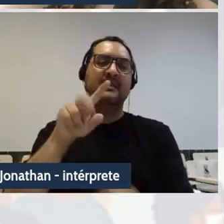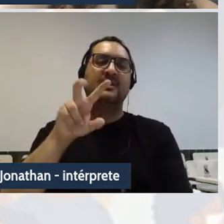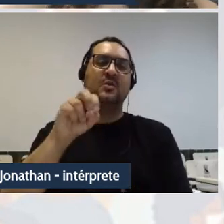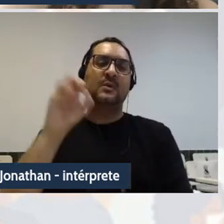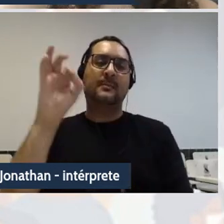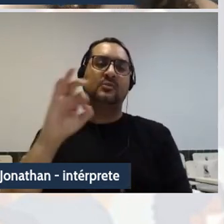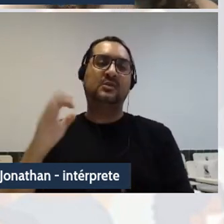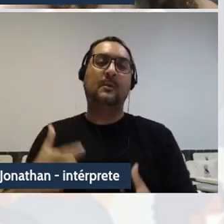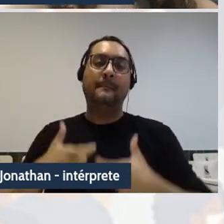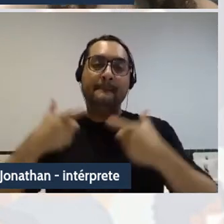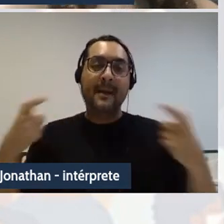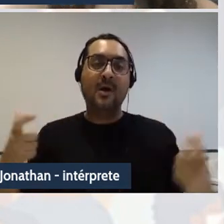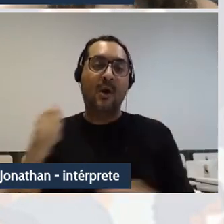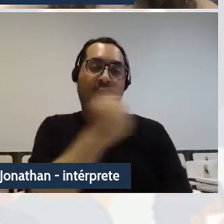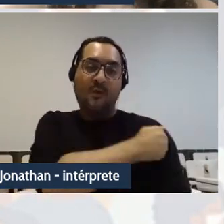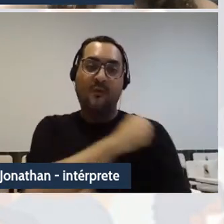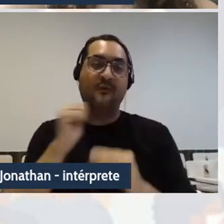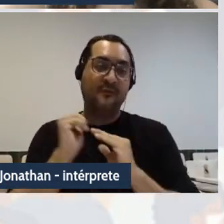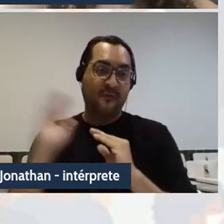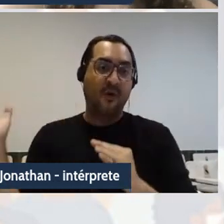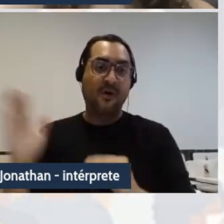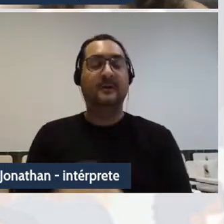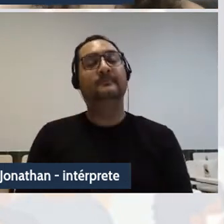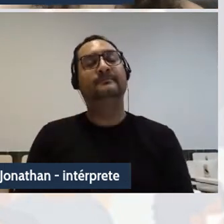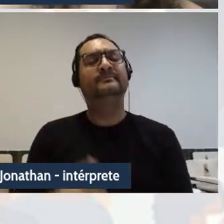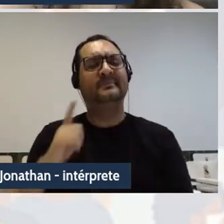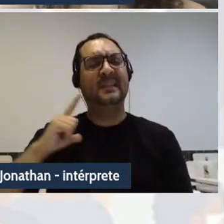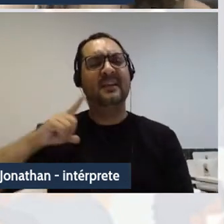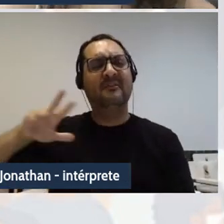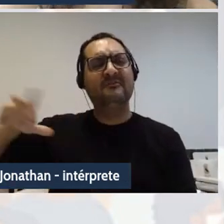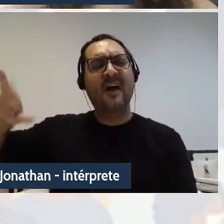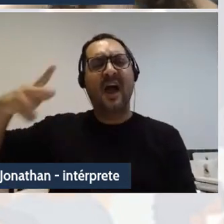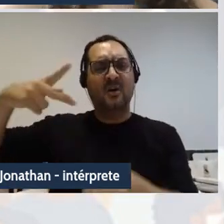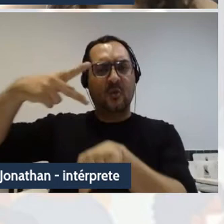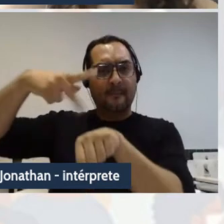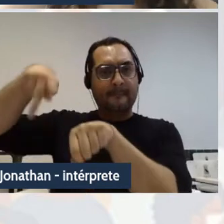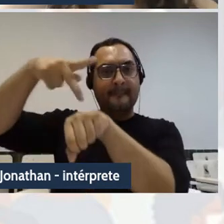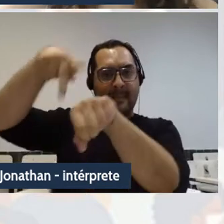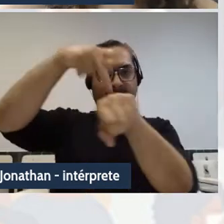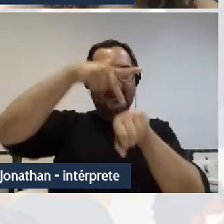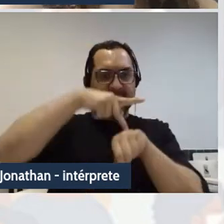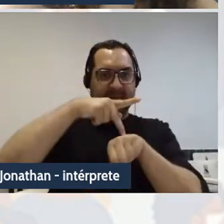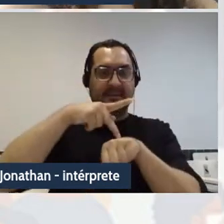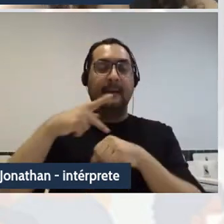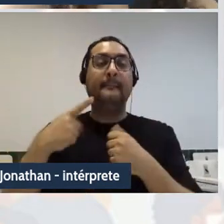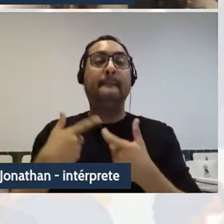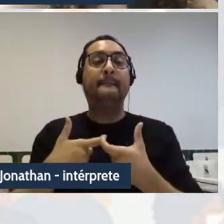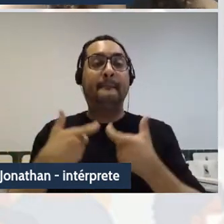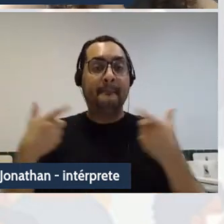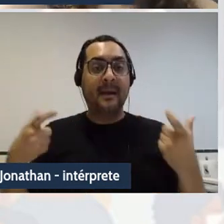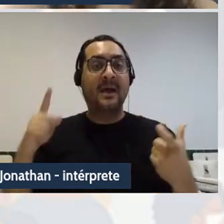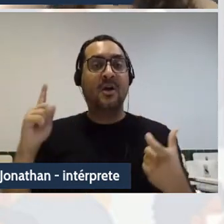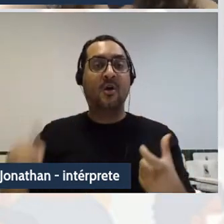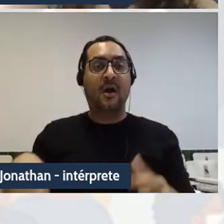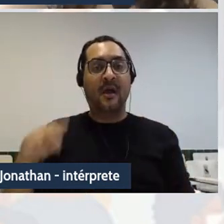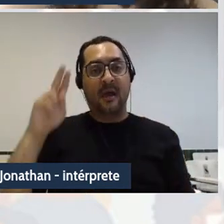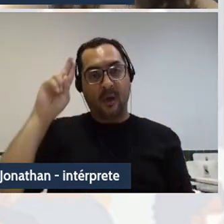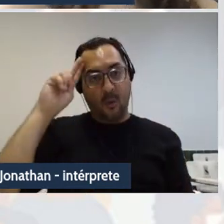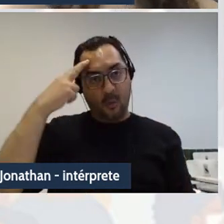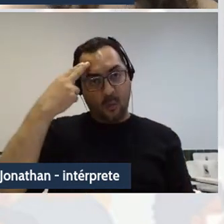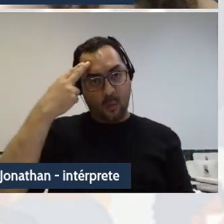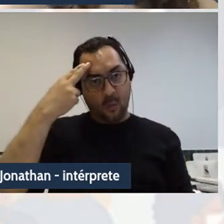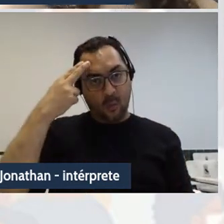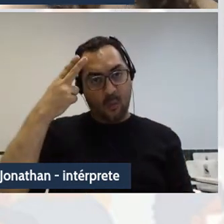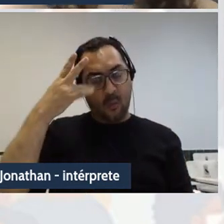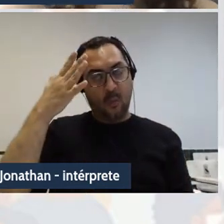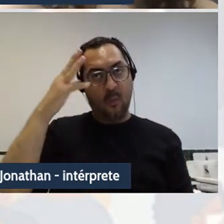Entre as diferentes nacionalidades, presença maior na instituição é de estudantes haitianos, seguido